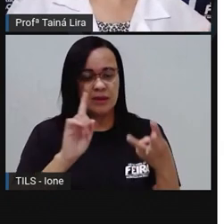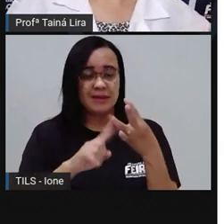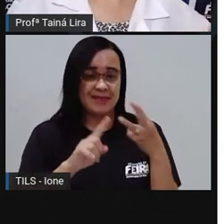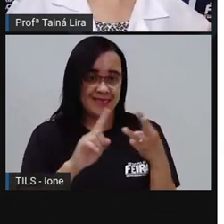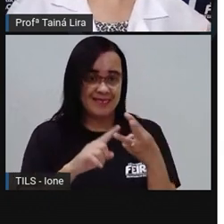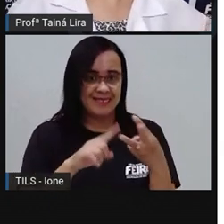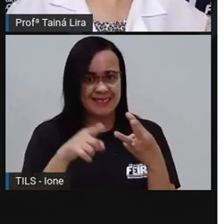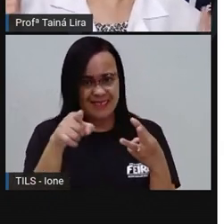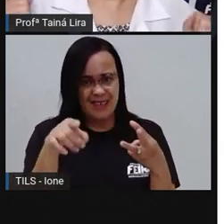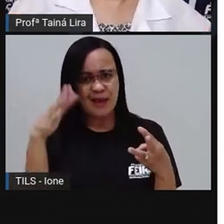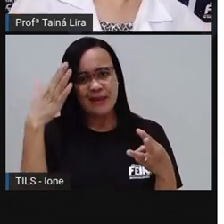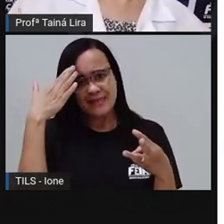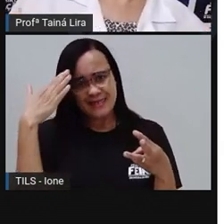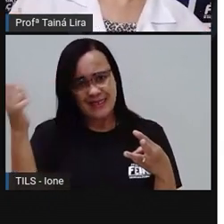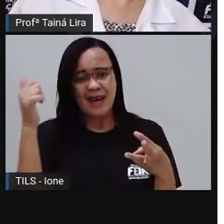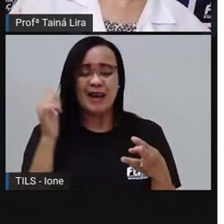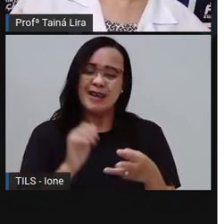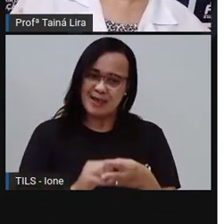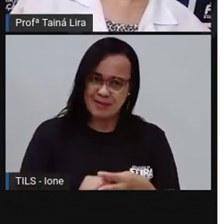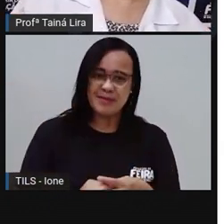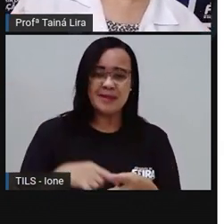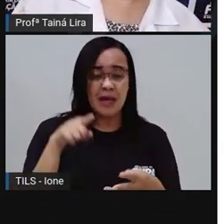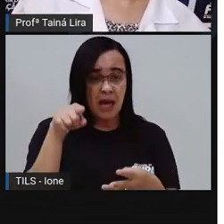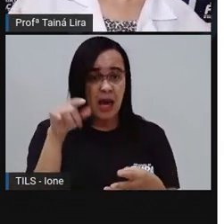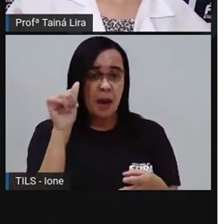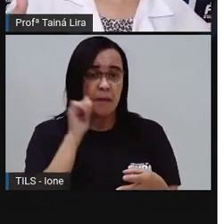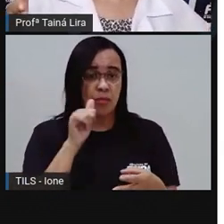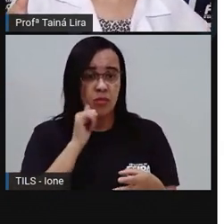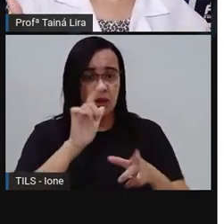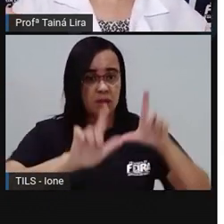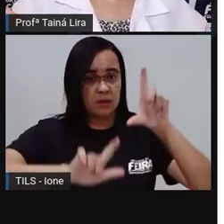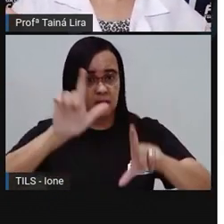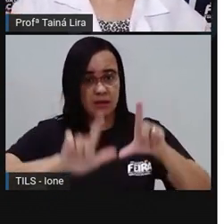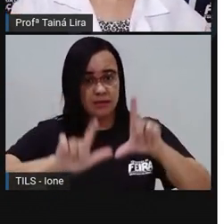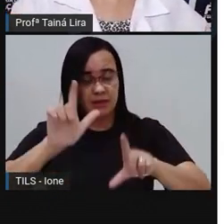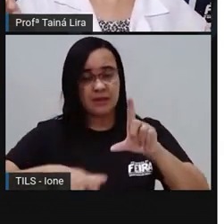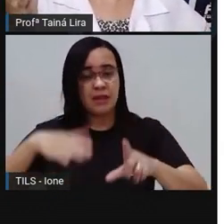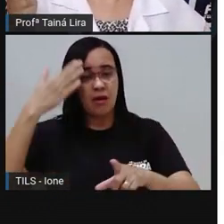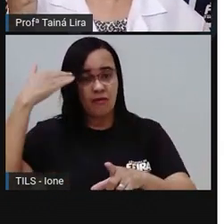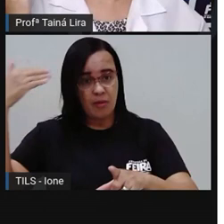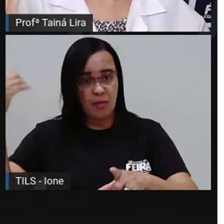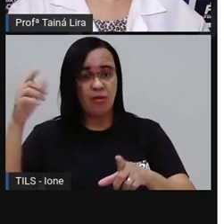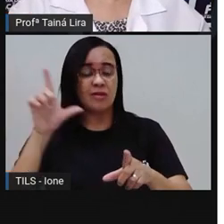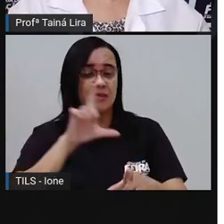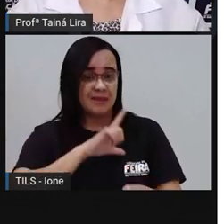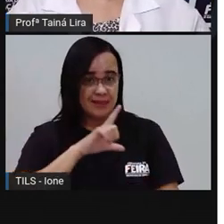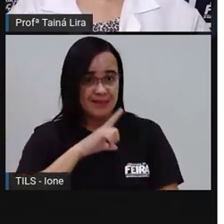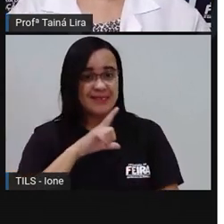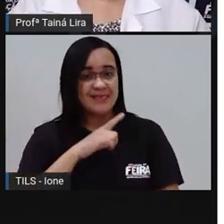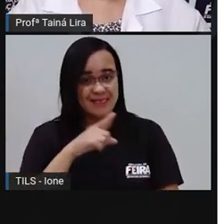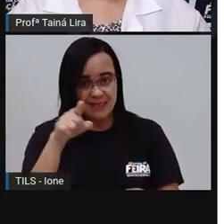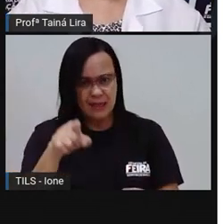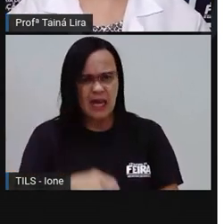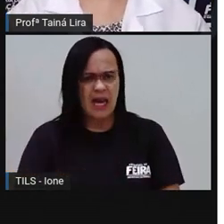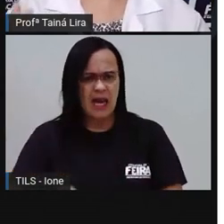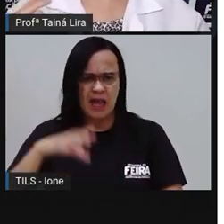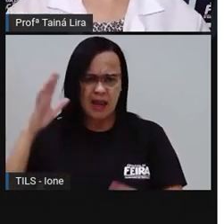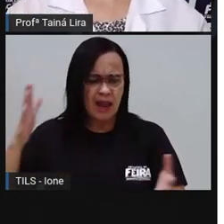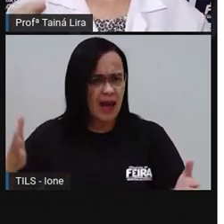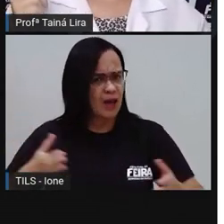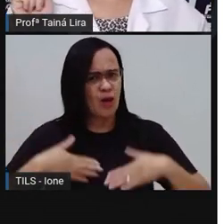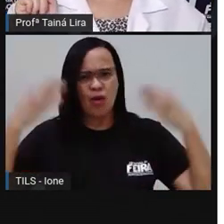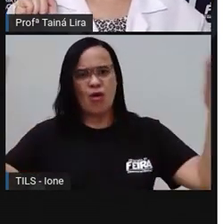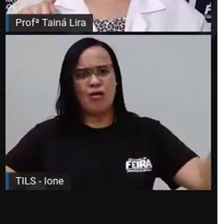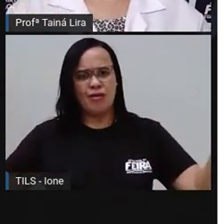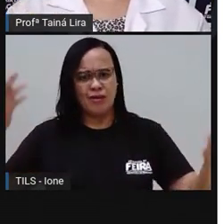esse é muito famoso, ó. Acorda, menina! Essa marca aí já é de Ana Maria Braga, não